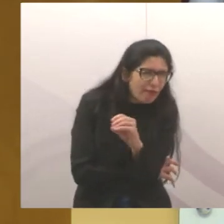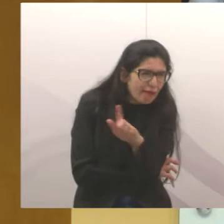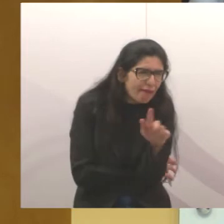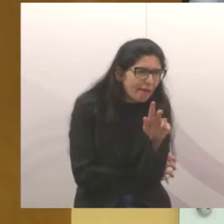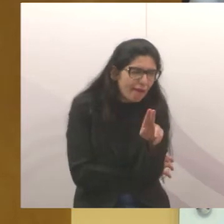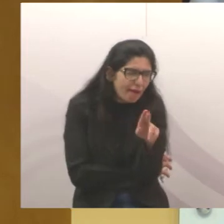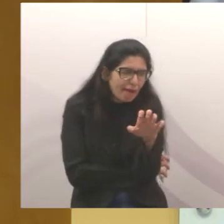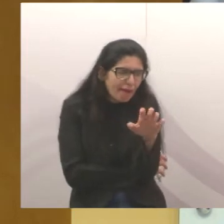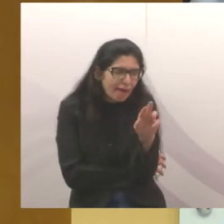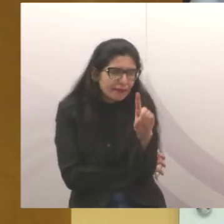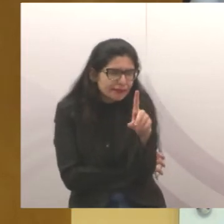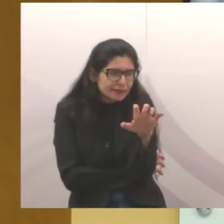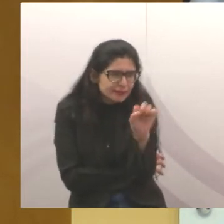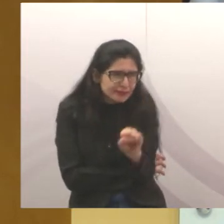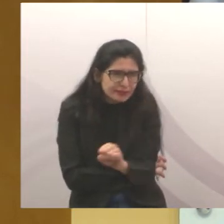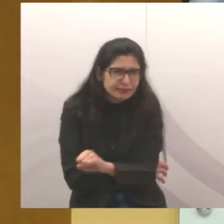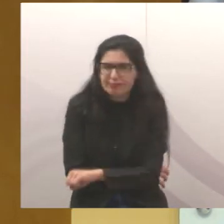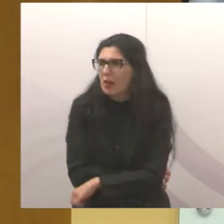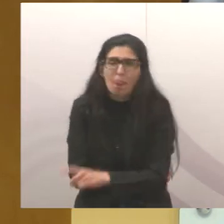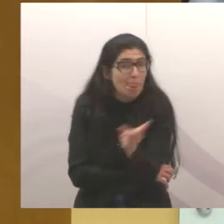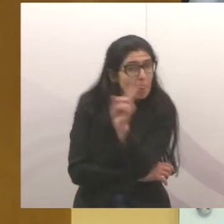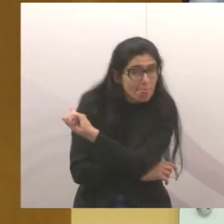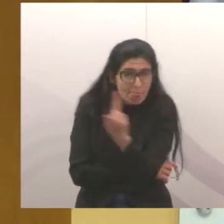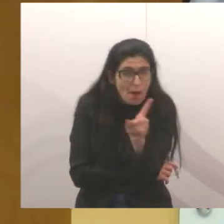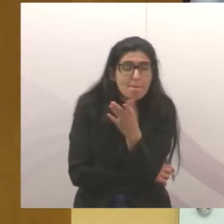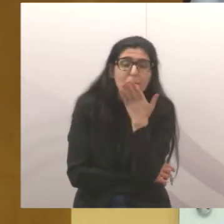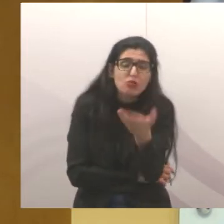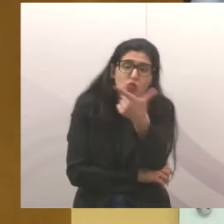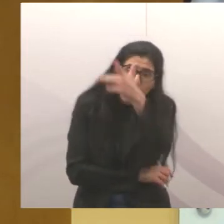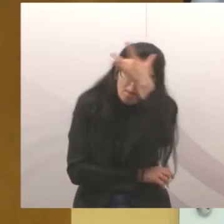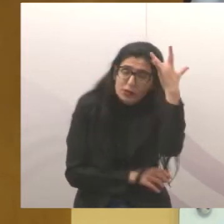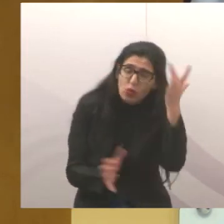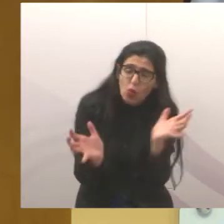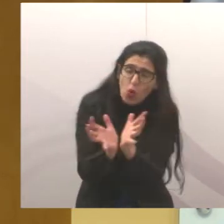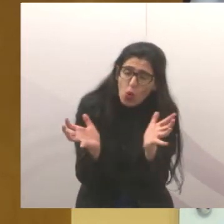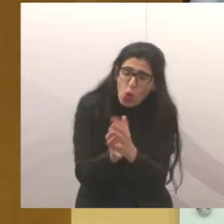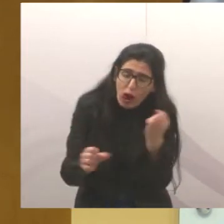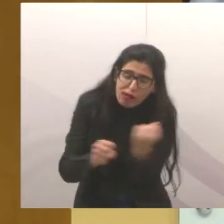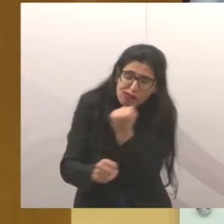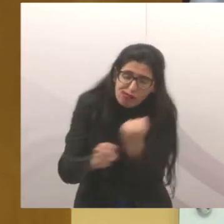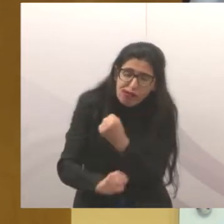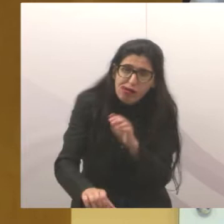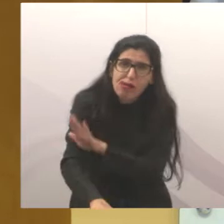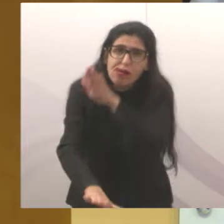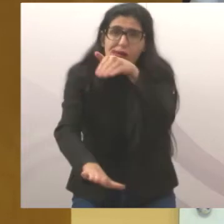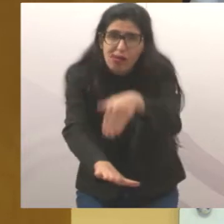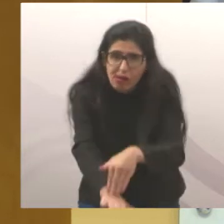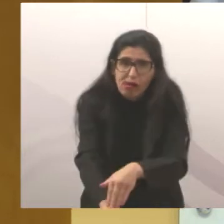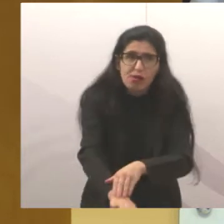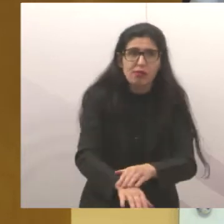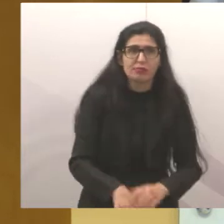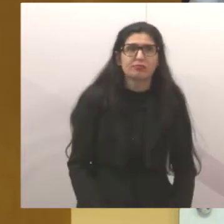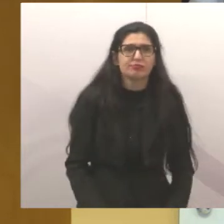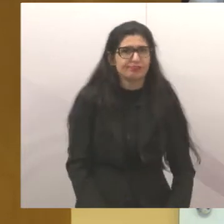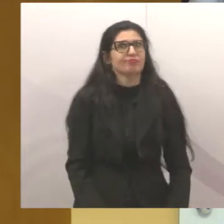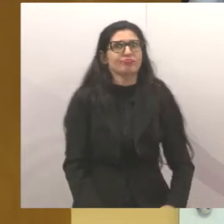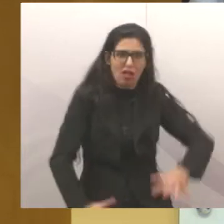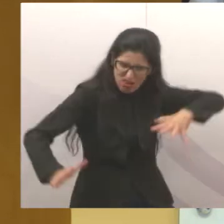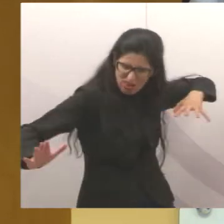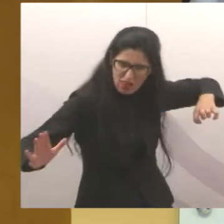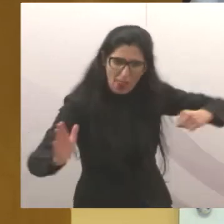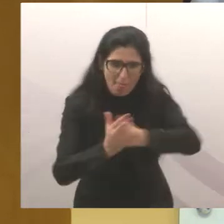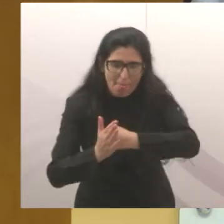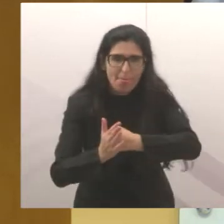hoje, e agora deve de fazer, porque agora quebrou a pilaça lá, e quase levou o rapaz que